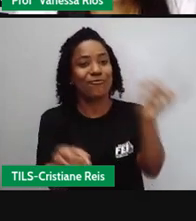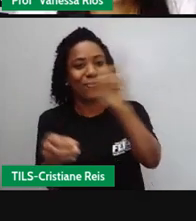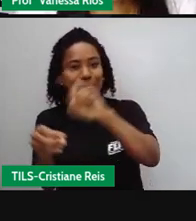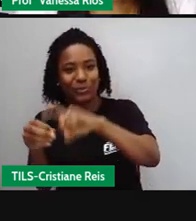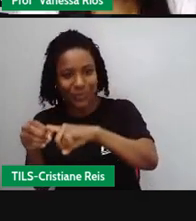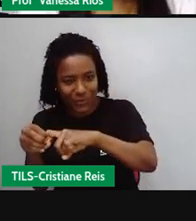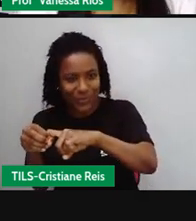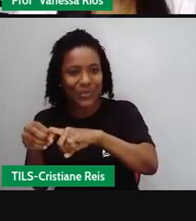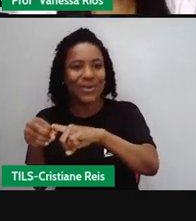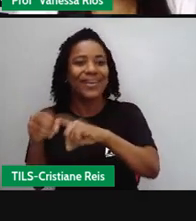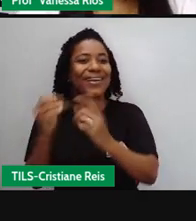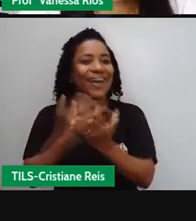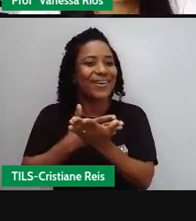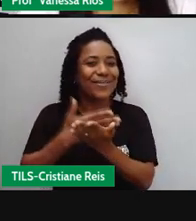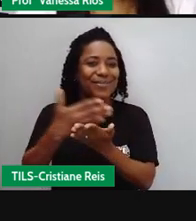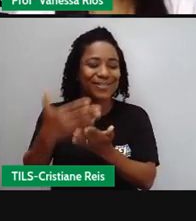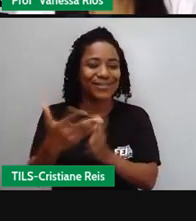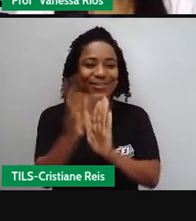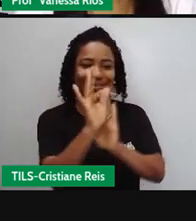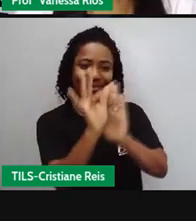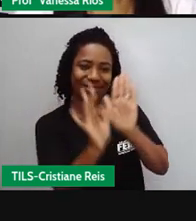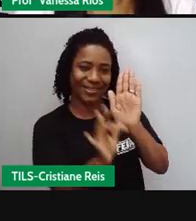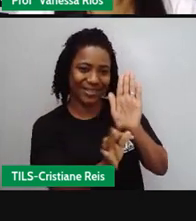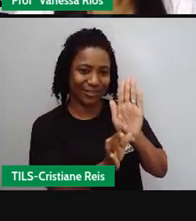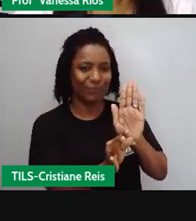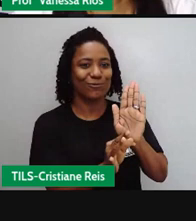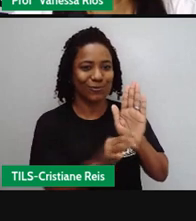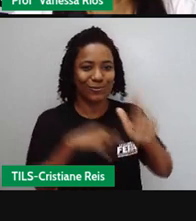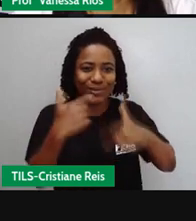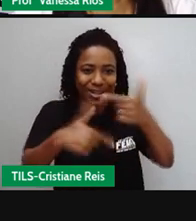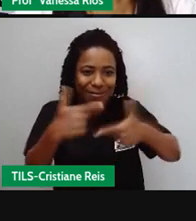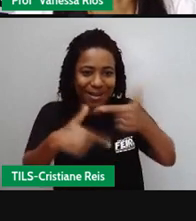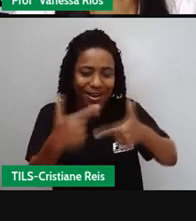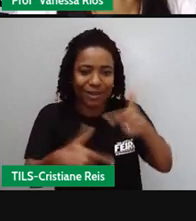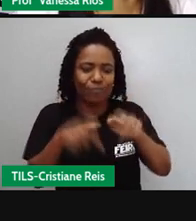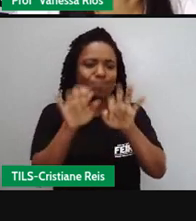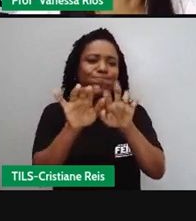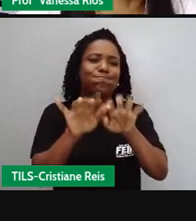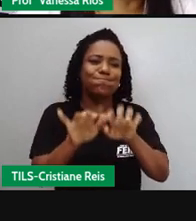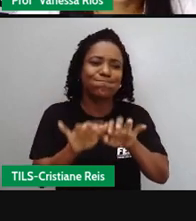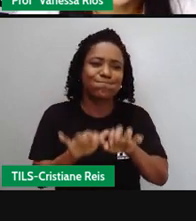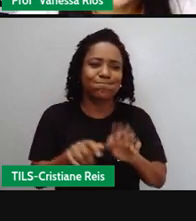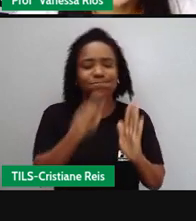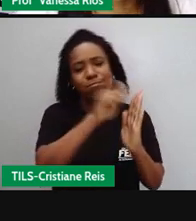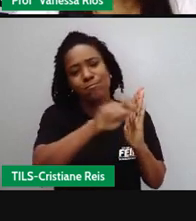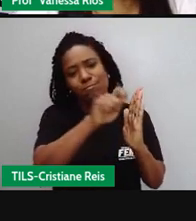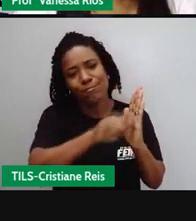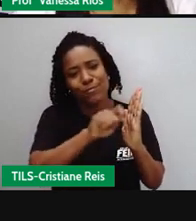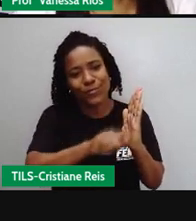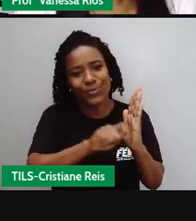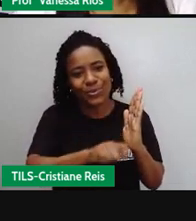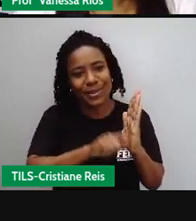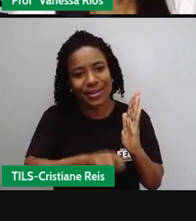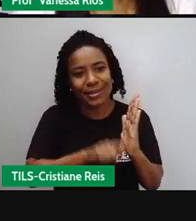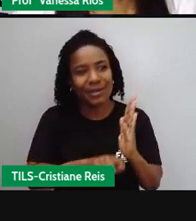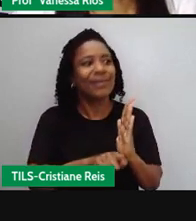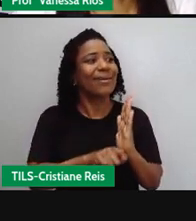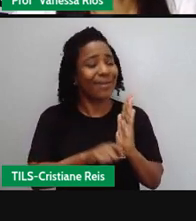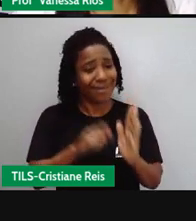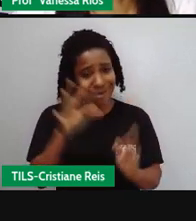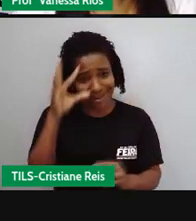produzir os textos numa oportunidade de trabalho que ele teve. E se descobriu aí agora escritor.